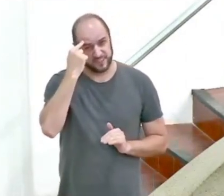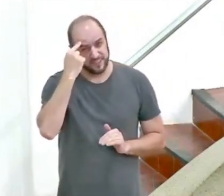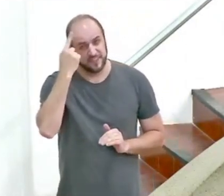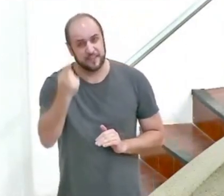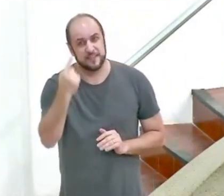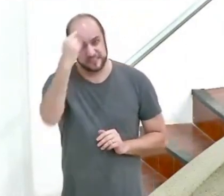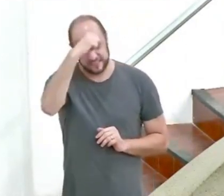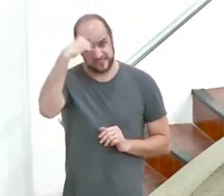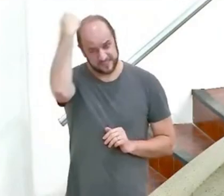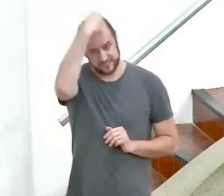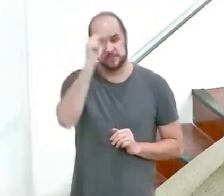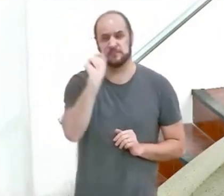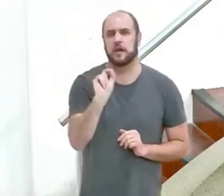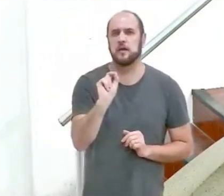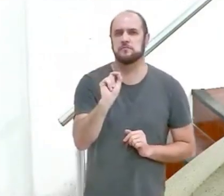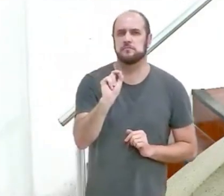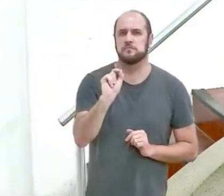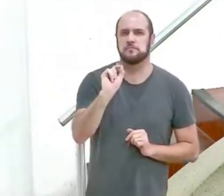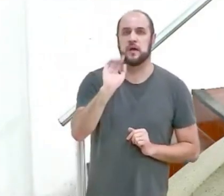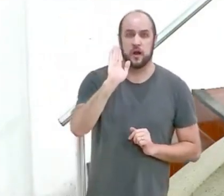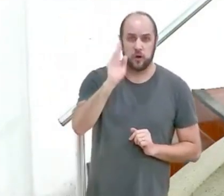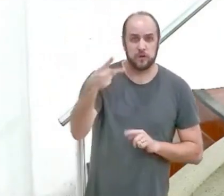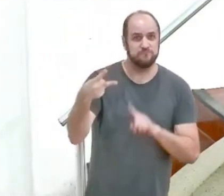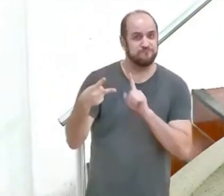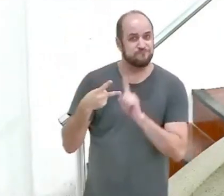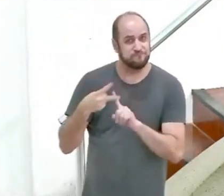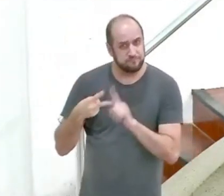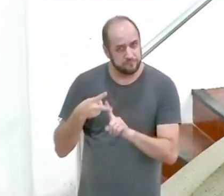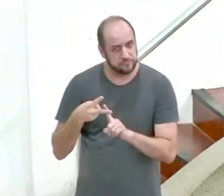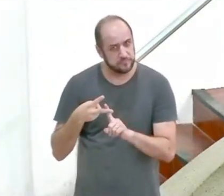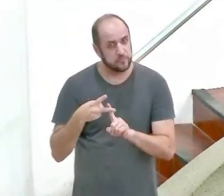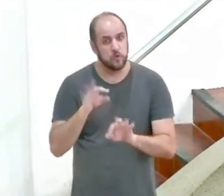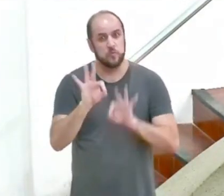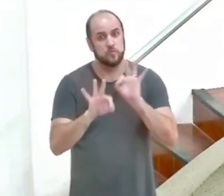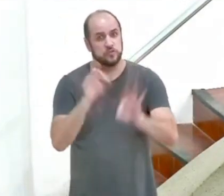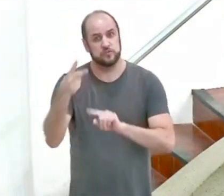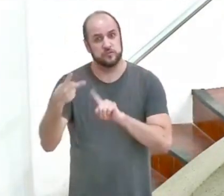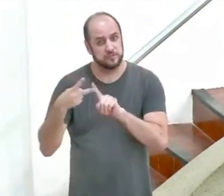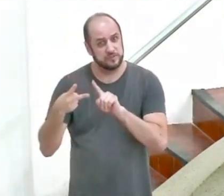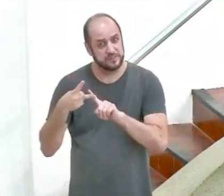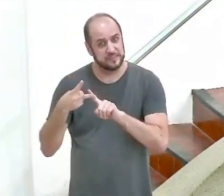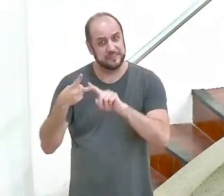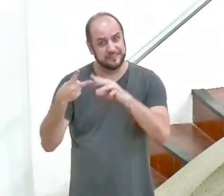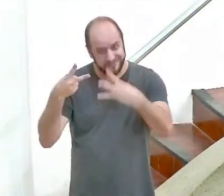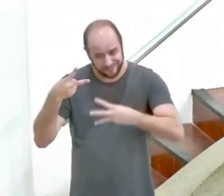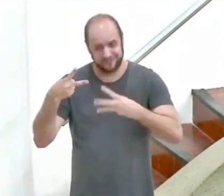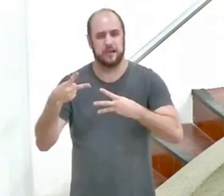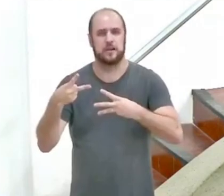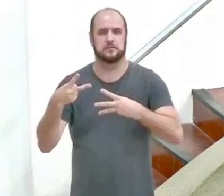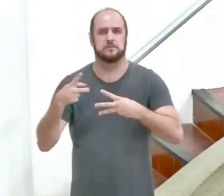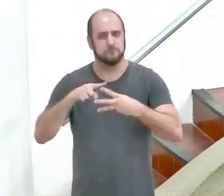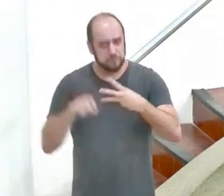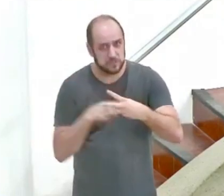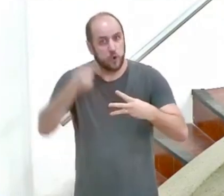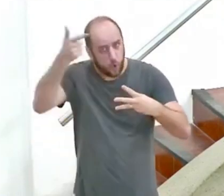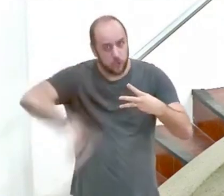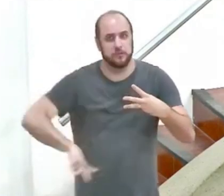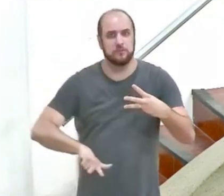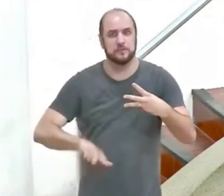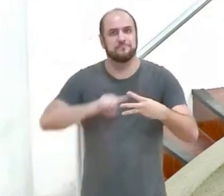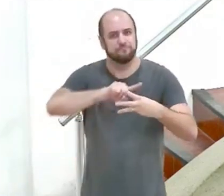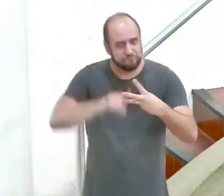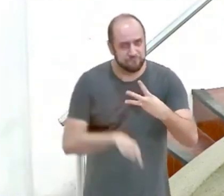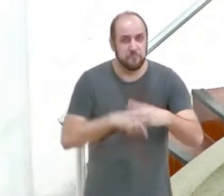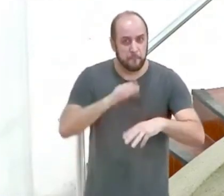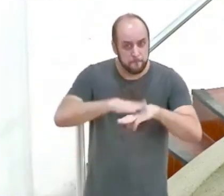agora a segunda parte do texto o apóstolo Paulo vai dar três razões para ser santo a resposta é tripla novamente é como se